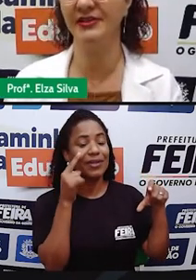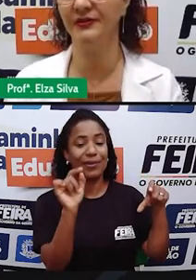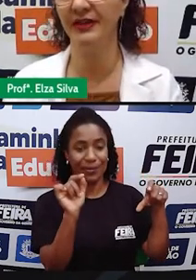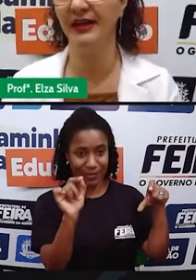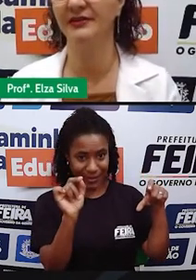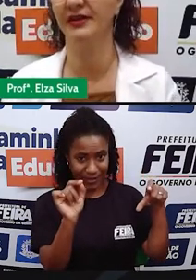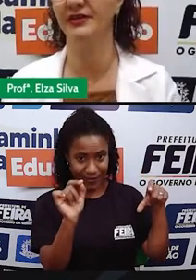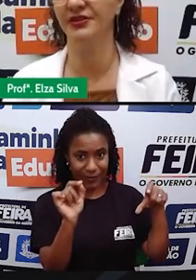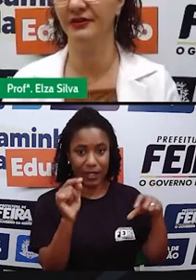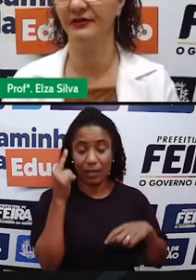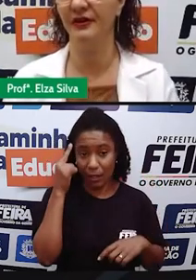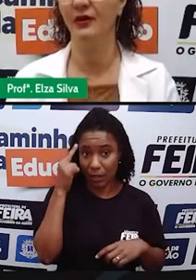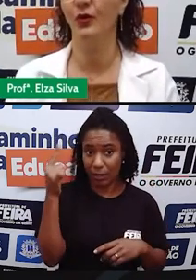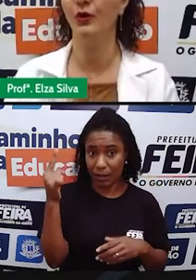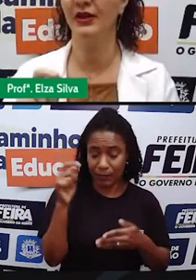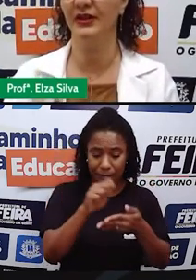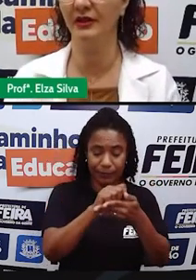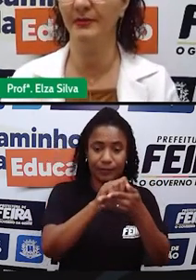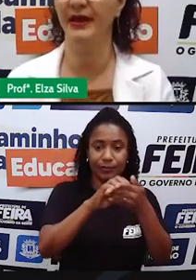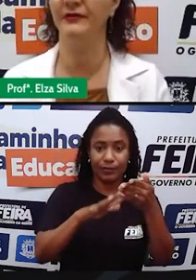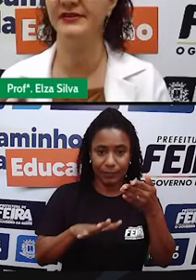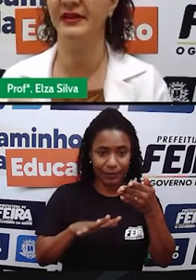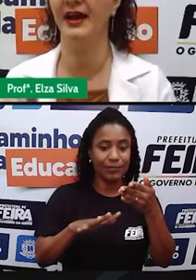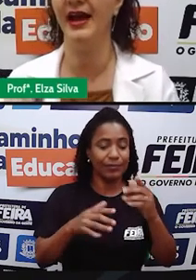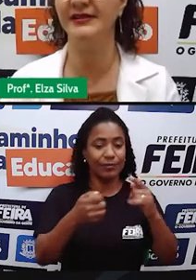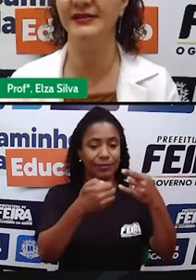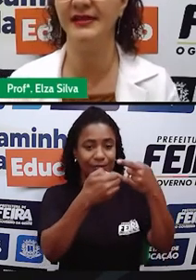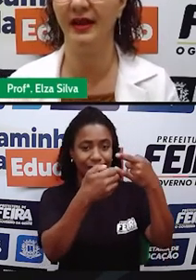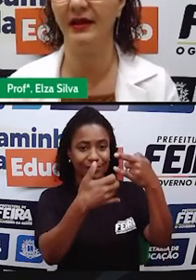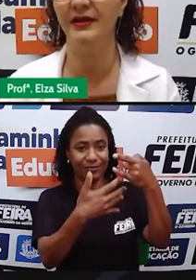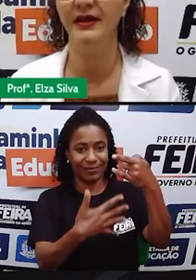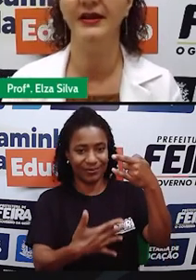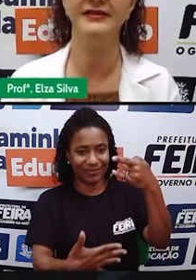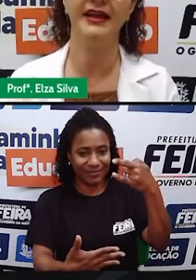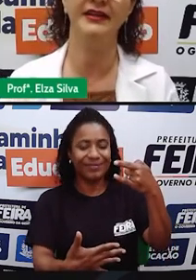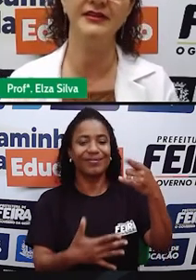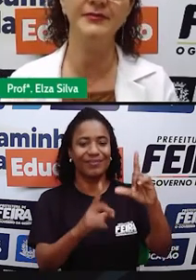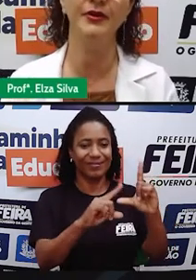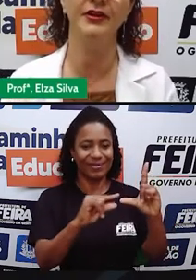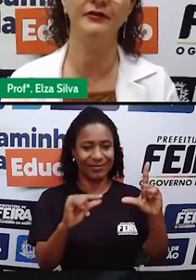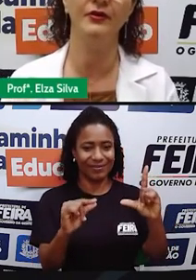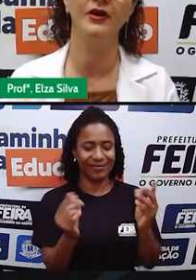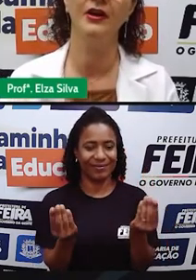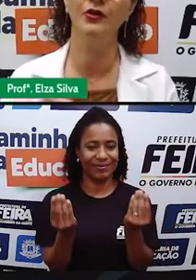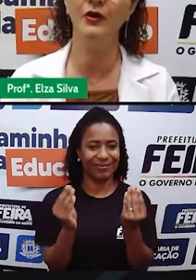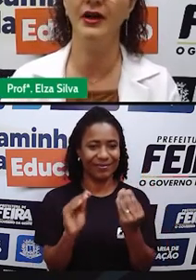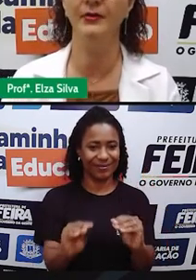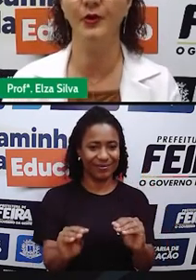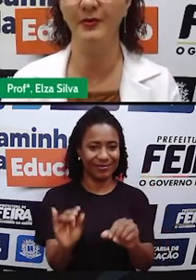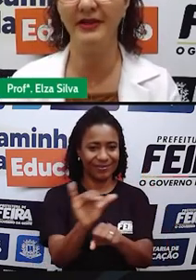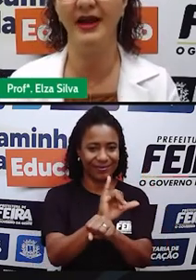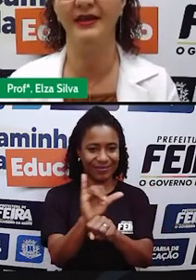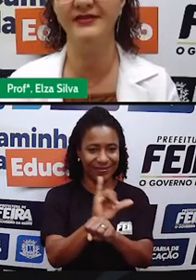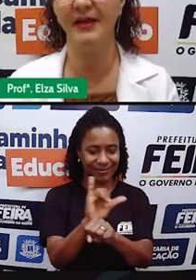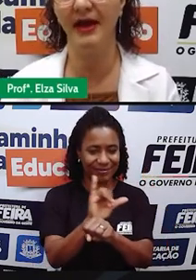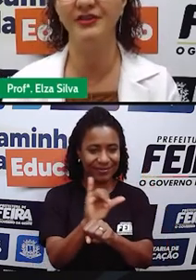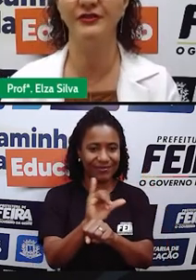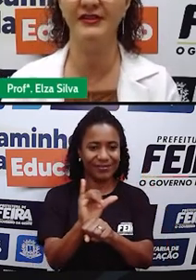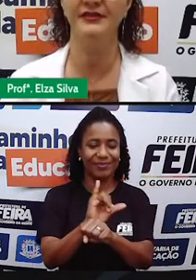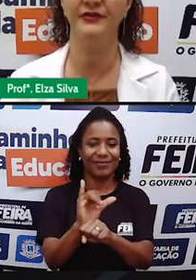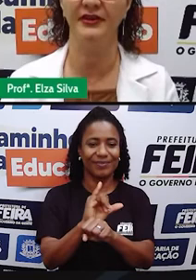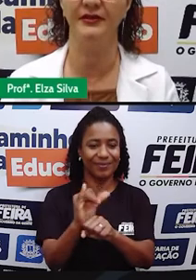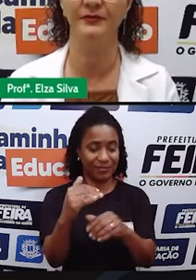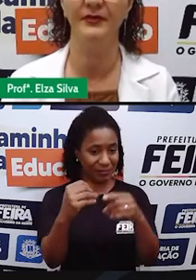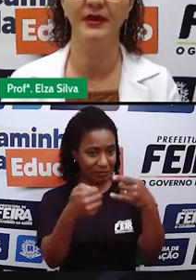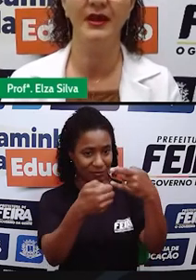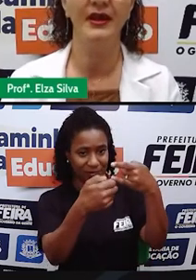de que essa atividade interativa, o link para você acessá-la, estará disponível no campo comentários abaixo